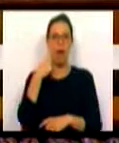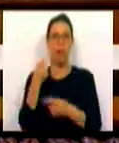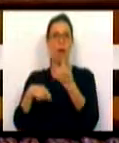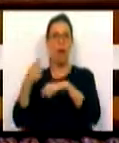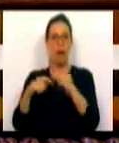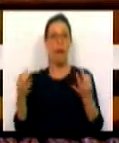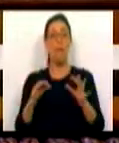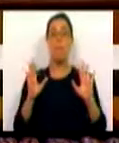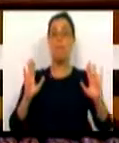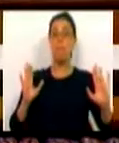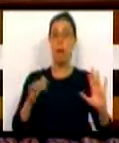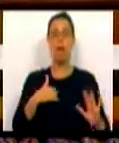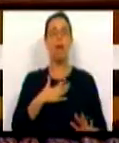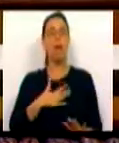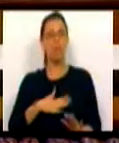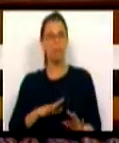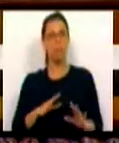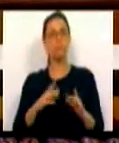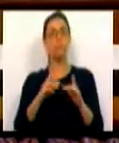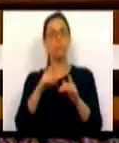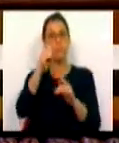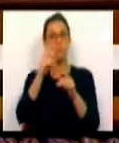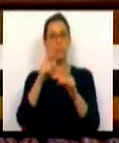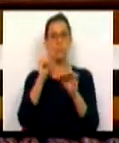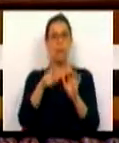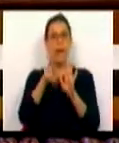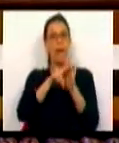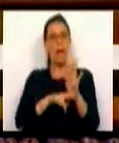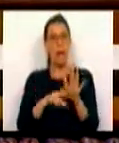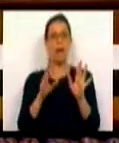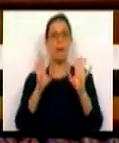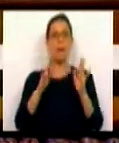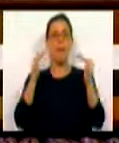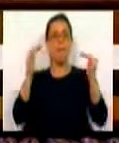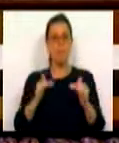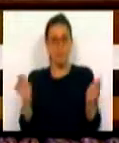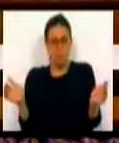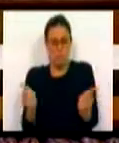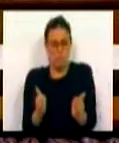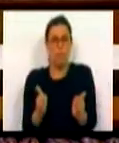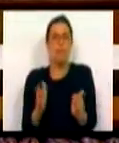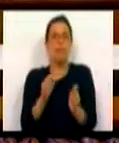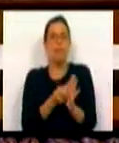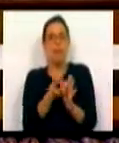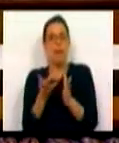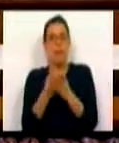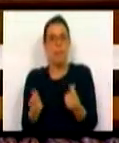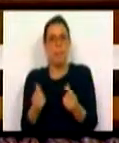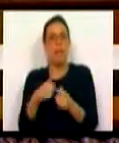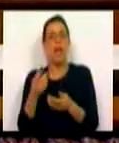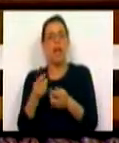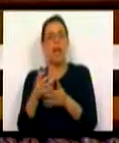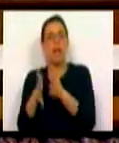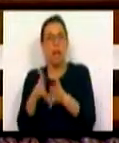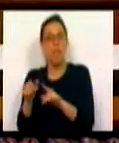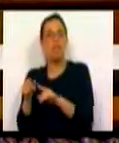mas queremos discipliná-lo, é possível com menos área ter mais matéria-prima para a indústria,